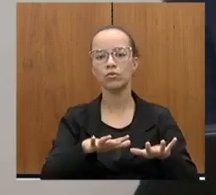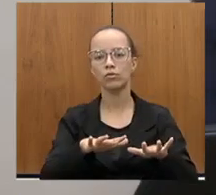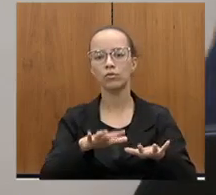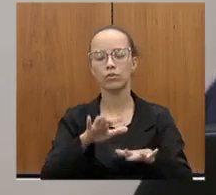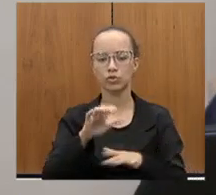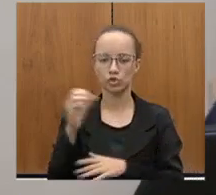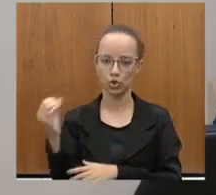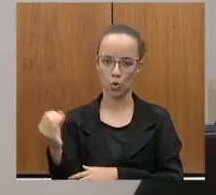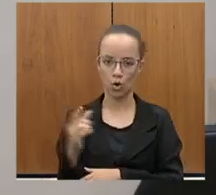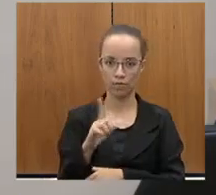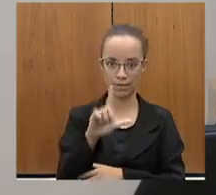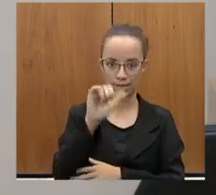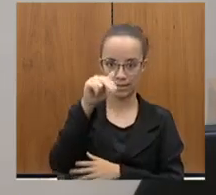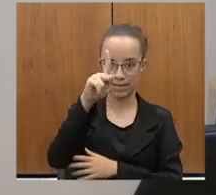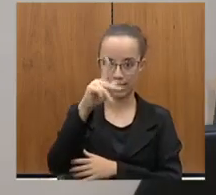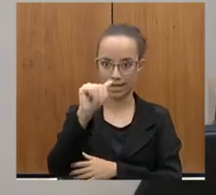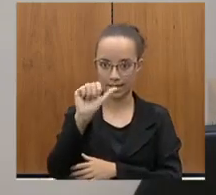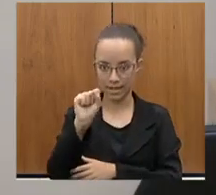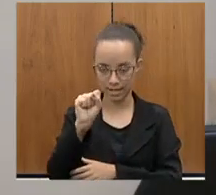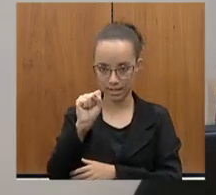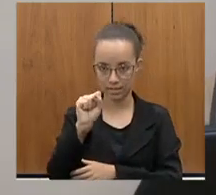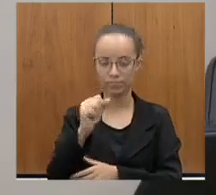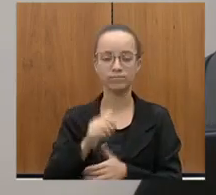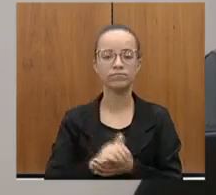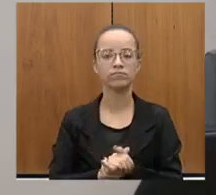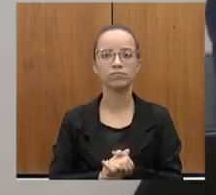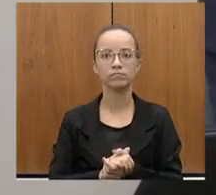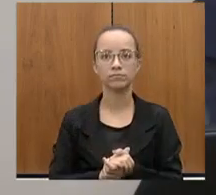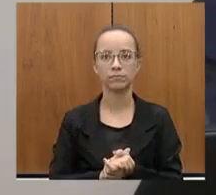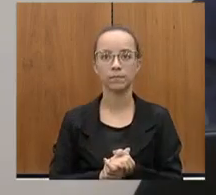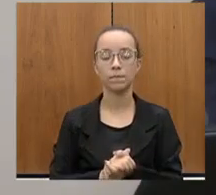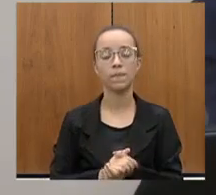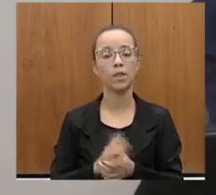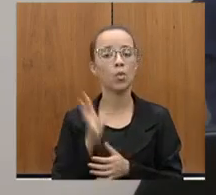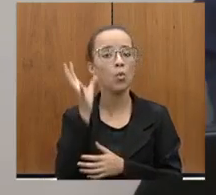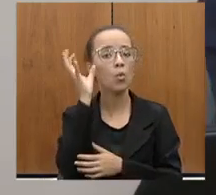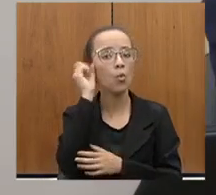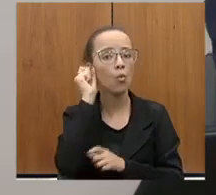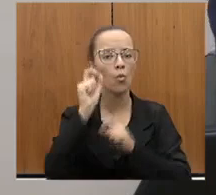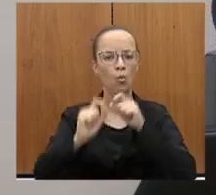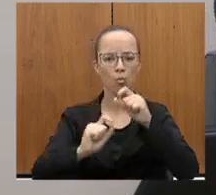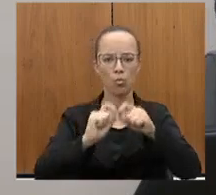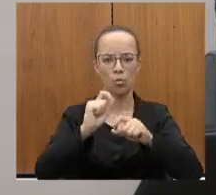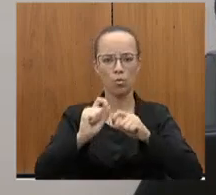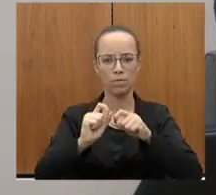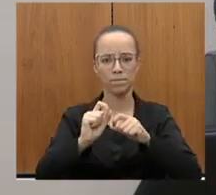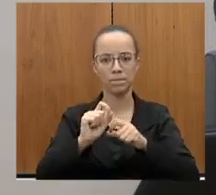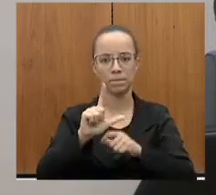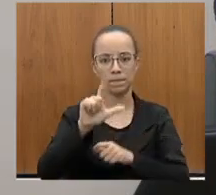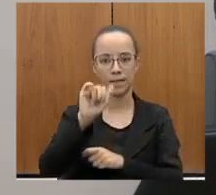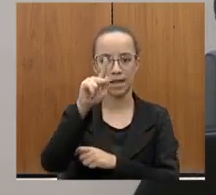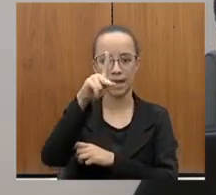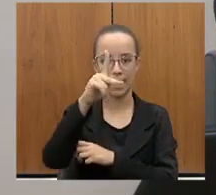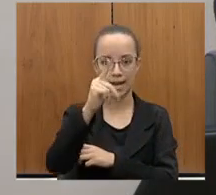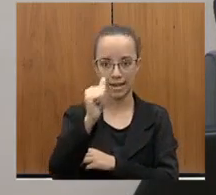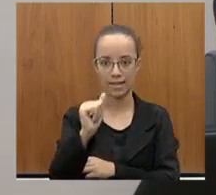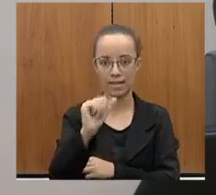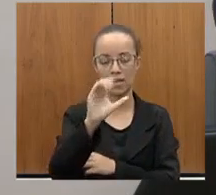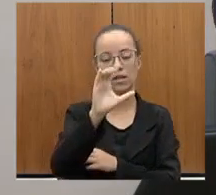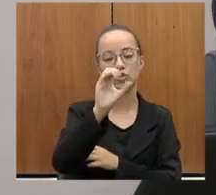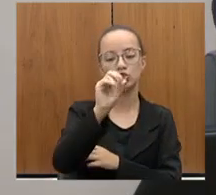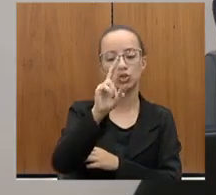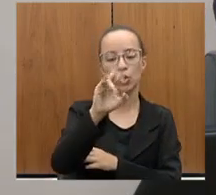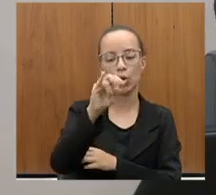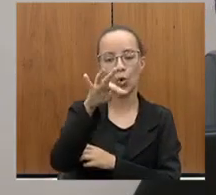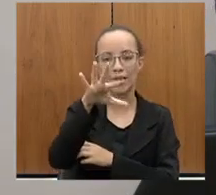o que nós ouvimos é que a VLI quer devolver a linha de Corinto até Salvador,